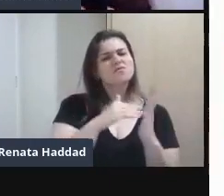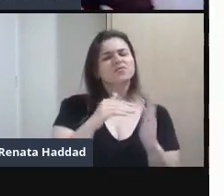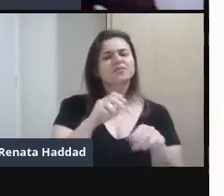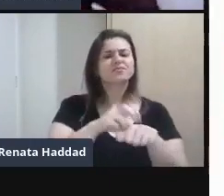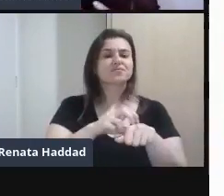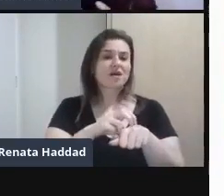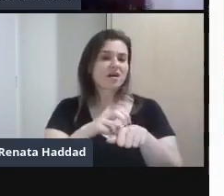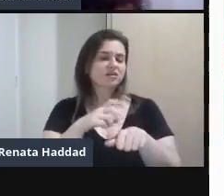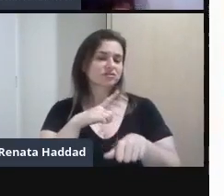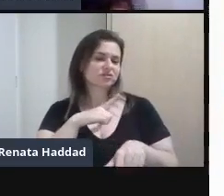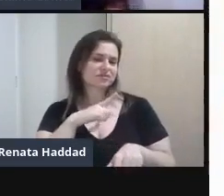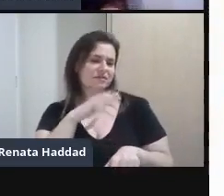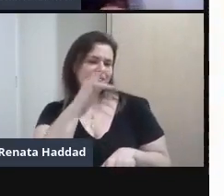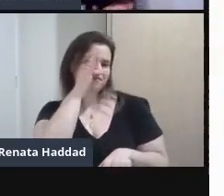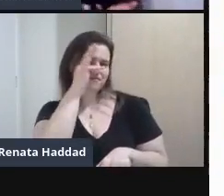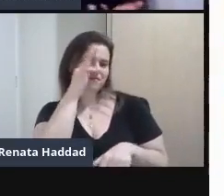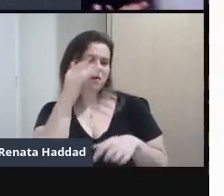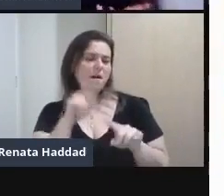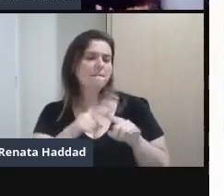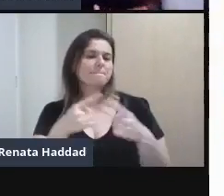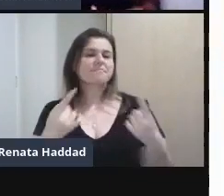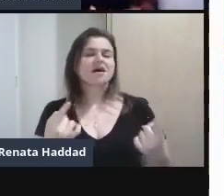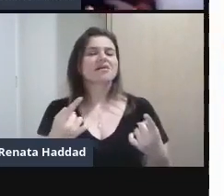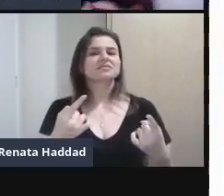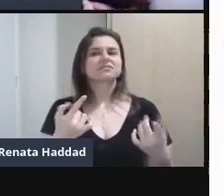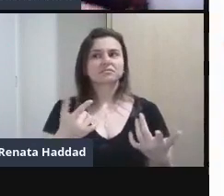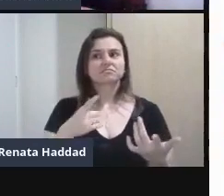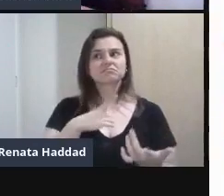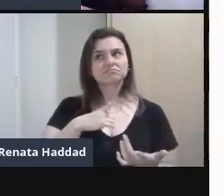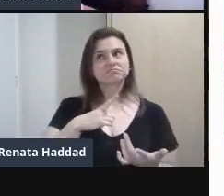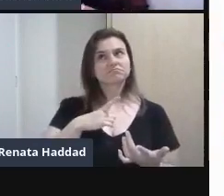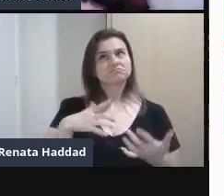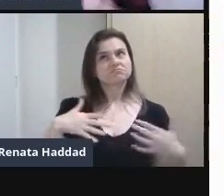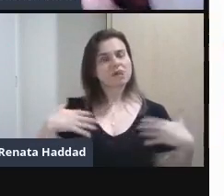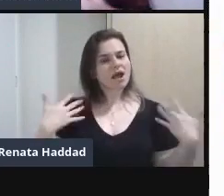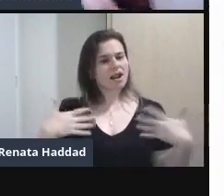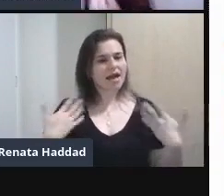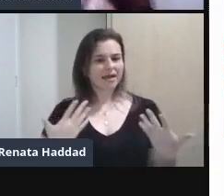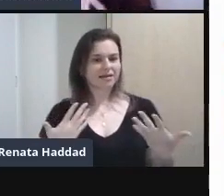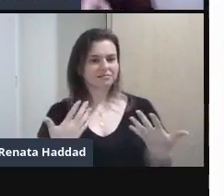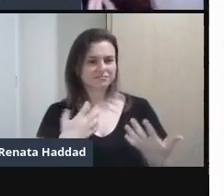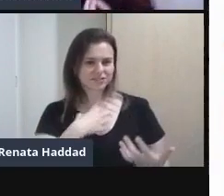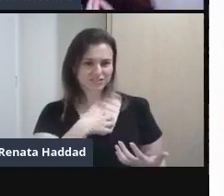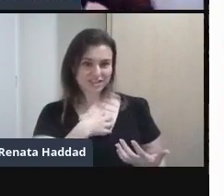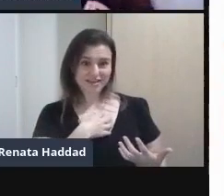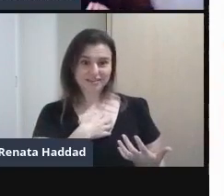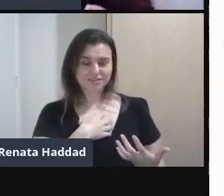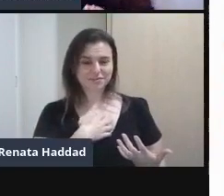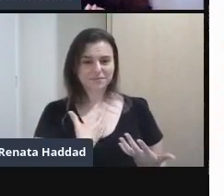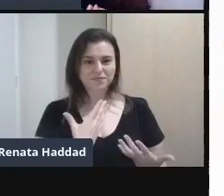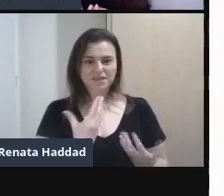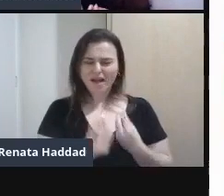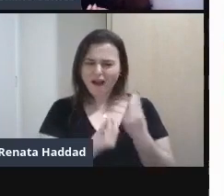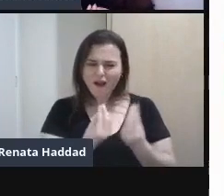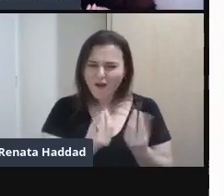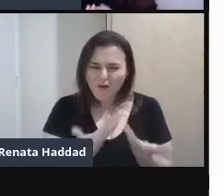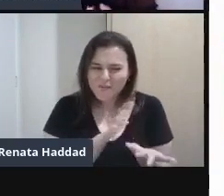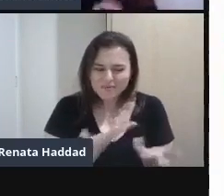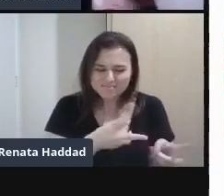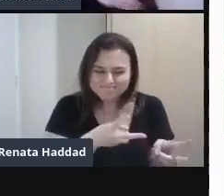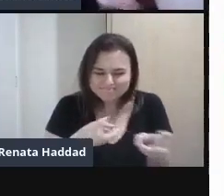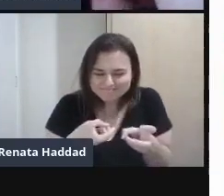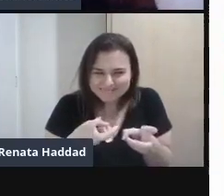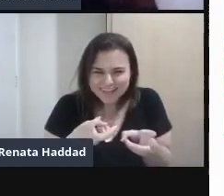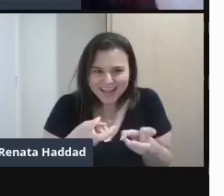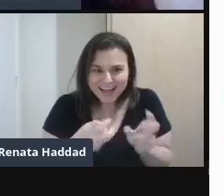cabelo Nossa, mas Não tem um tom Alegre Então olha aqui Que percepção Que ela traz Para a gente Ao